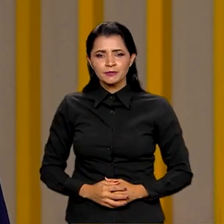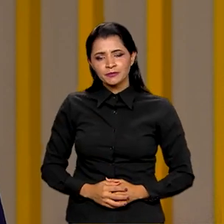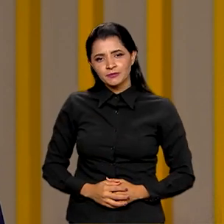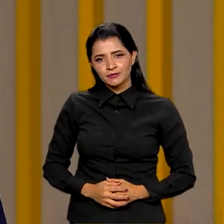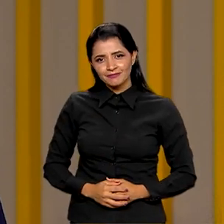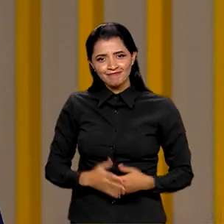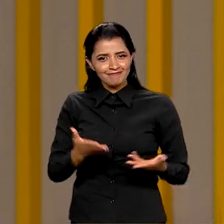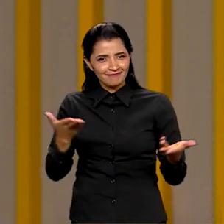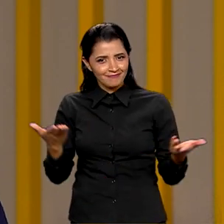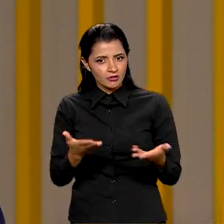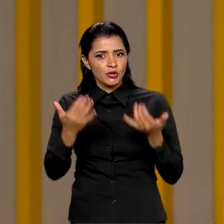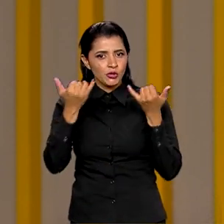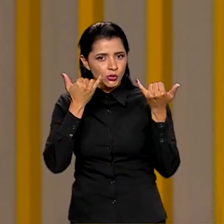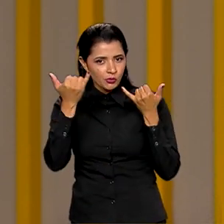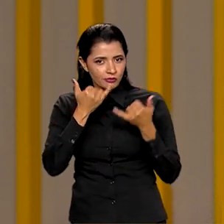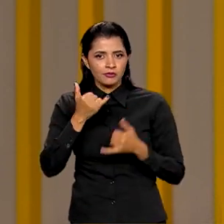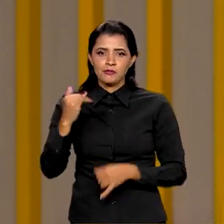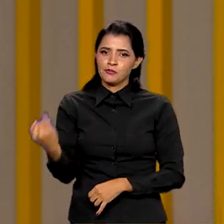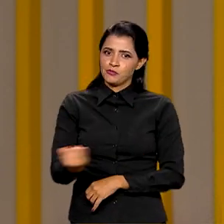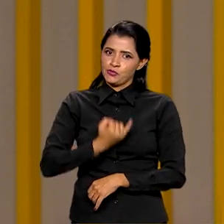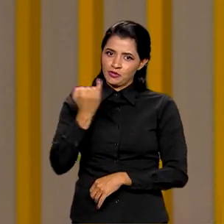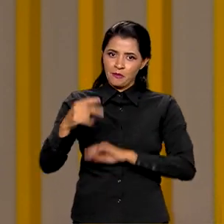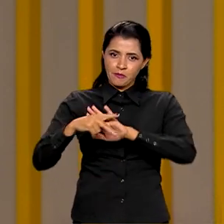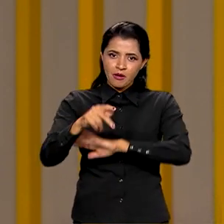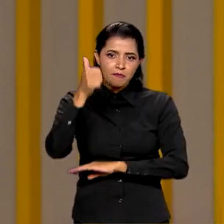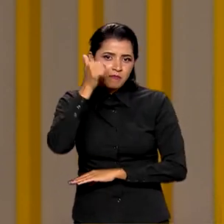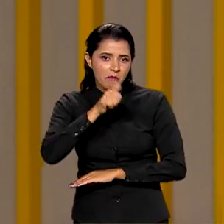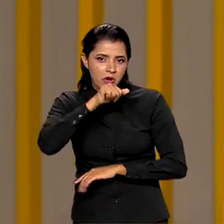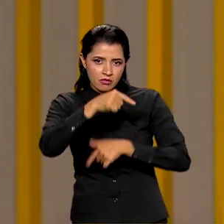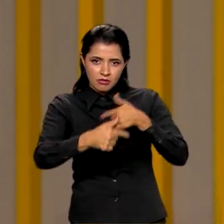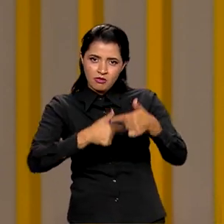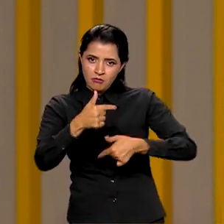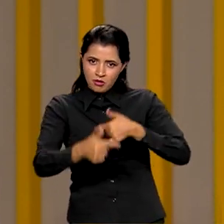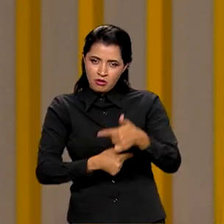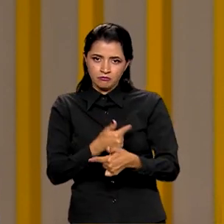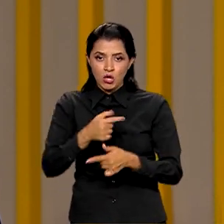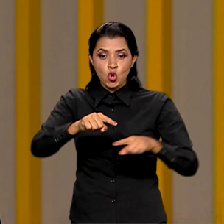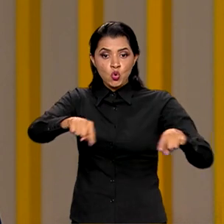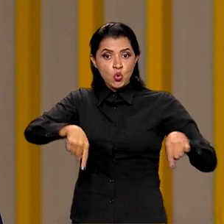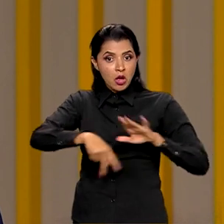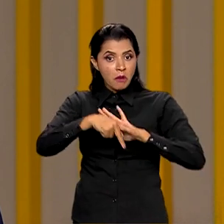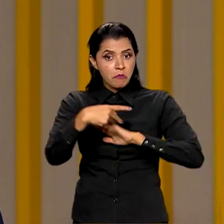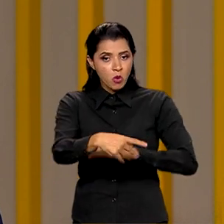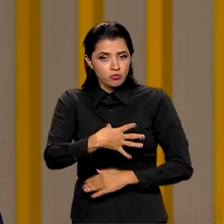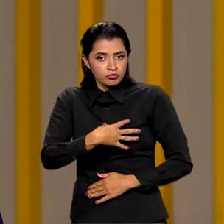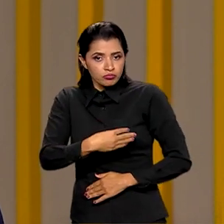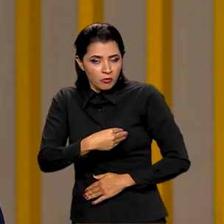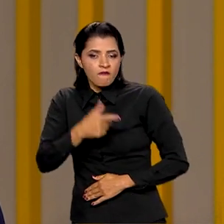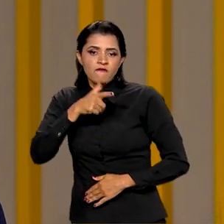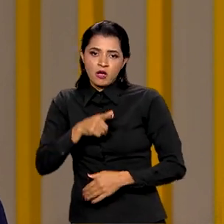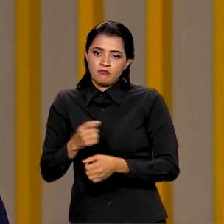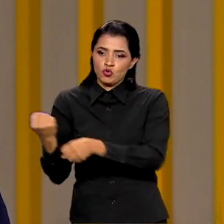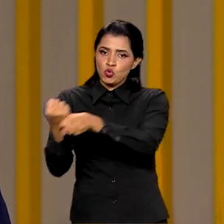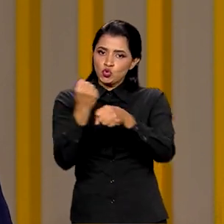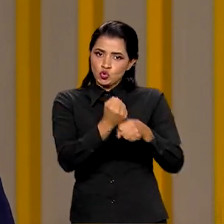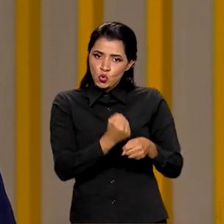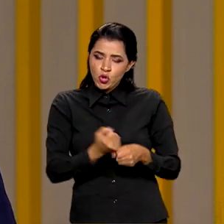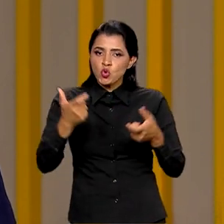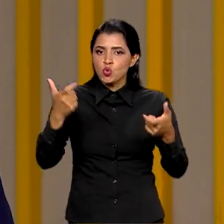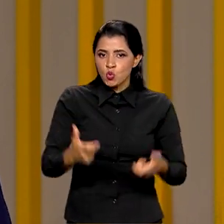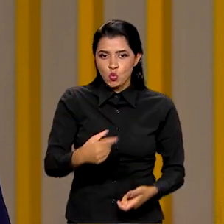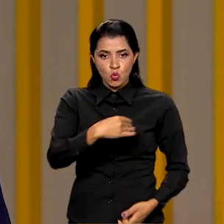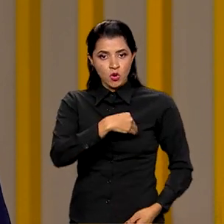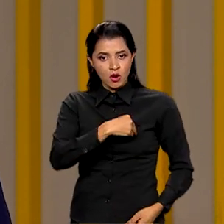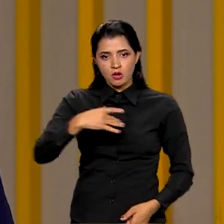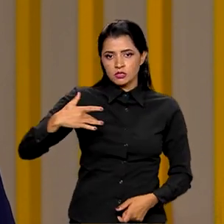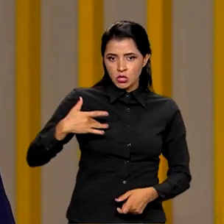E agora uma notícia importante para as mães trabalhadoras. Salas de amamentação vão ser instaladas em postos de saúde em todo